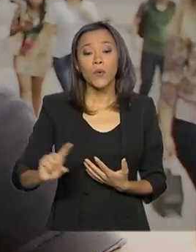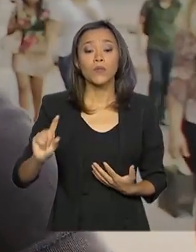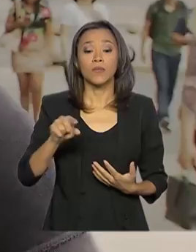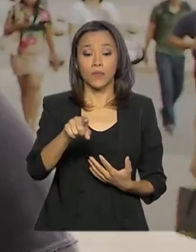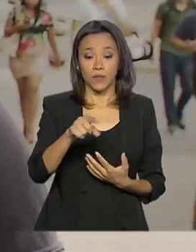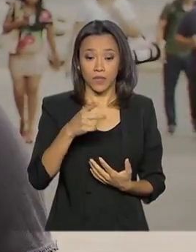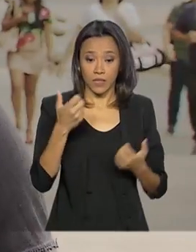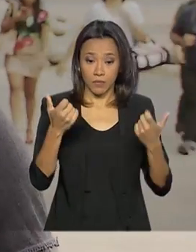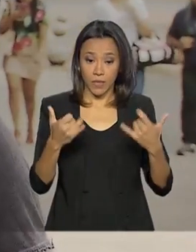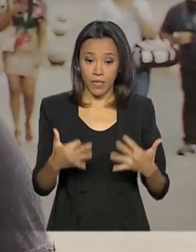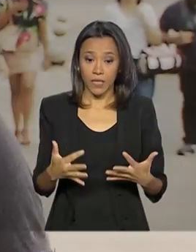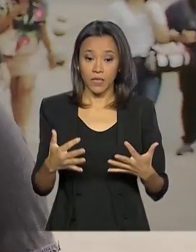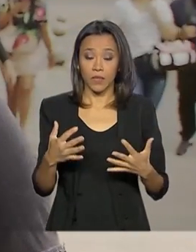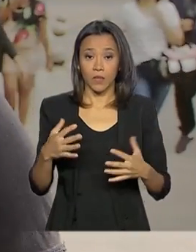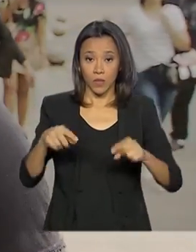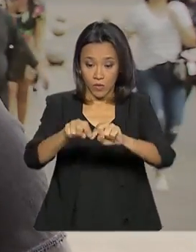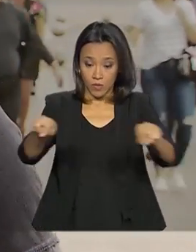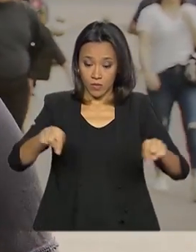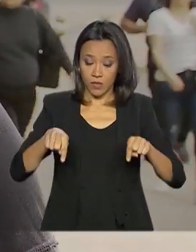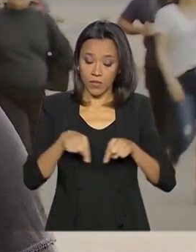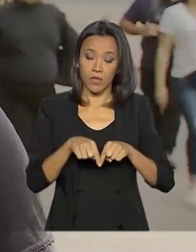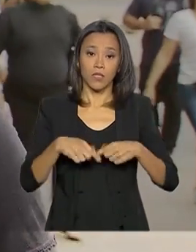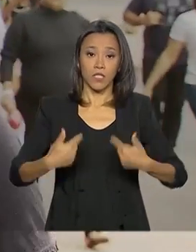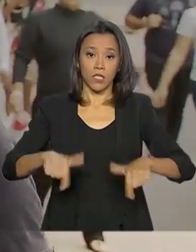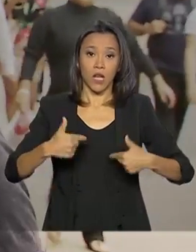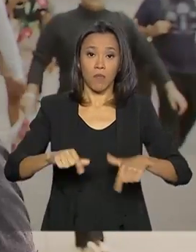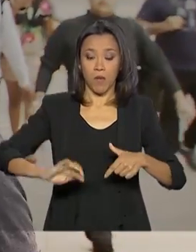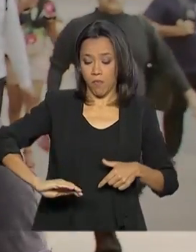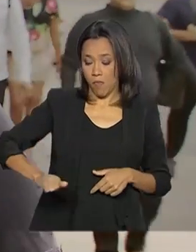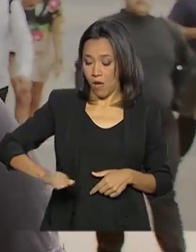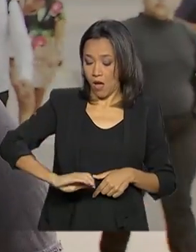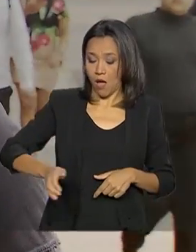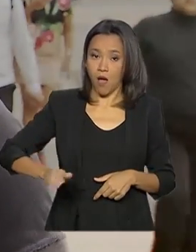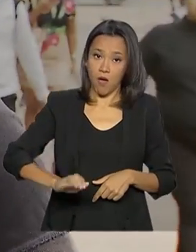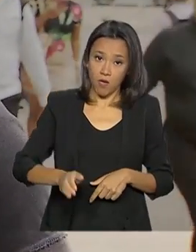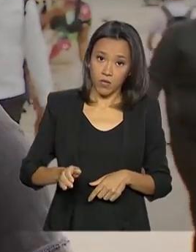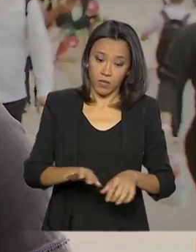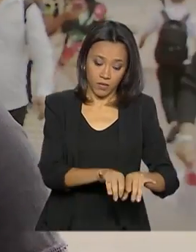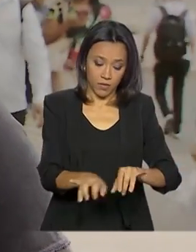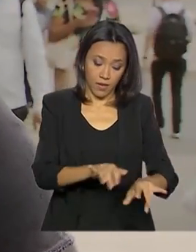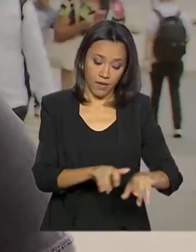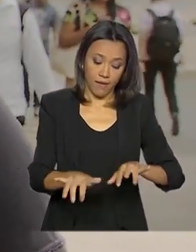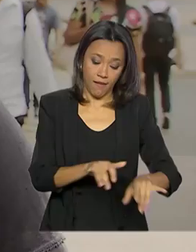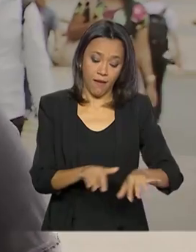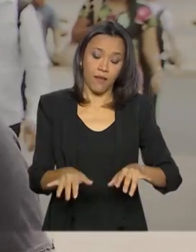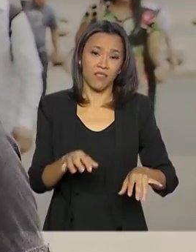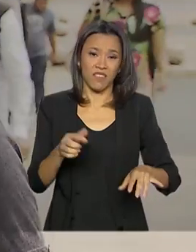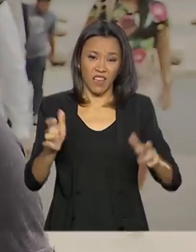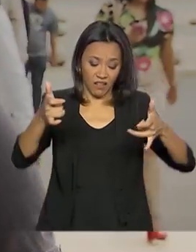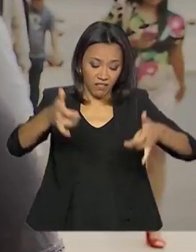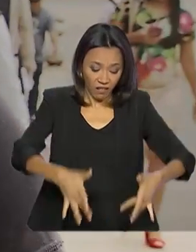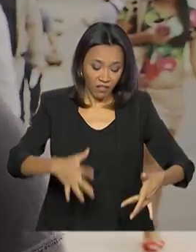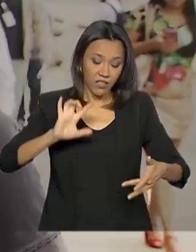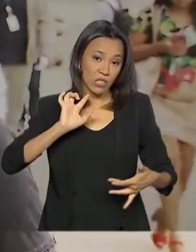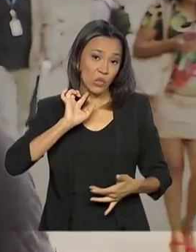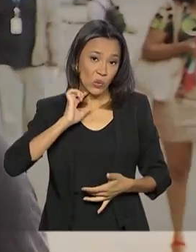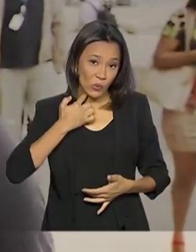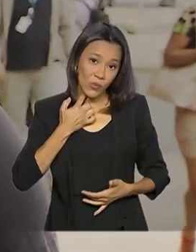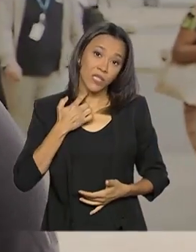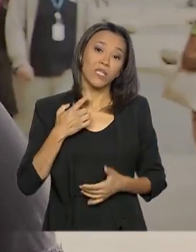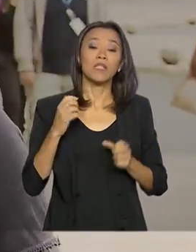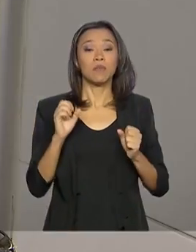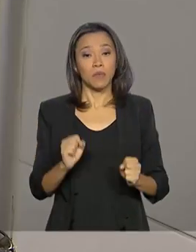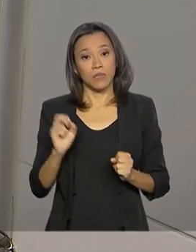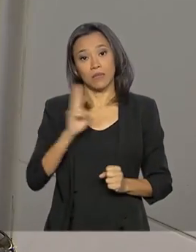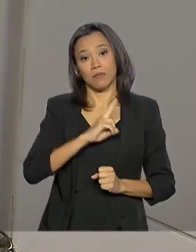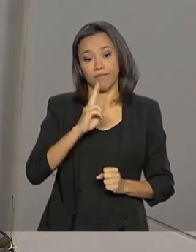objeto de trabalho, tipo mouse, teclado, tem que ficar prestando bastante atenção, porque normalmente acumula muita sujeira nisso, e aí pode ser um